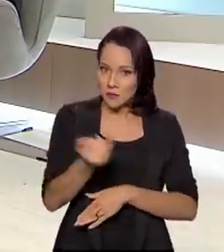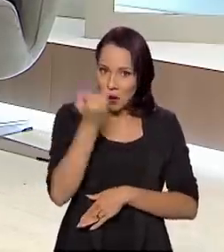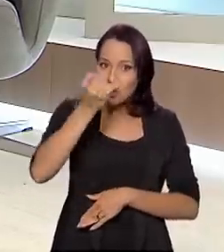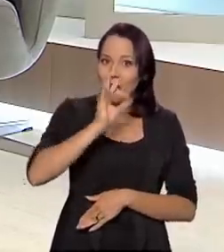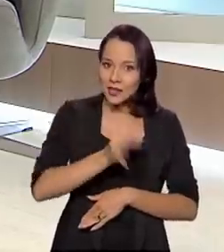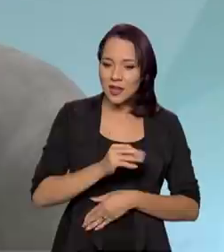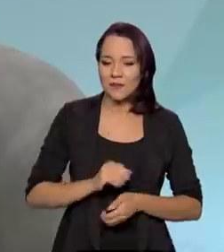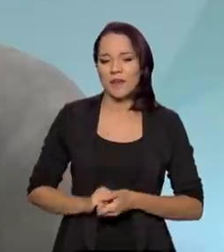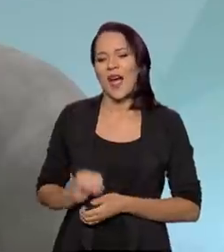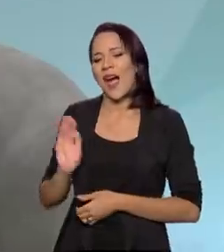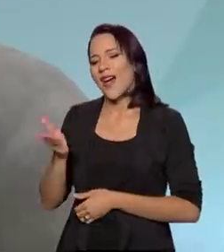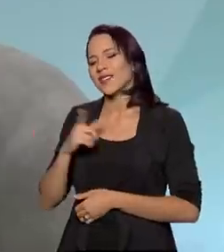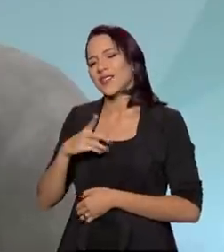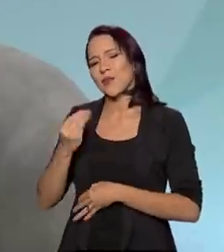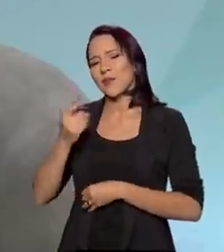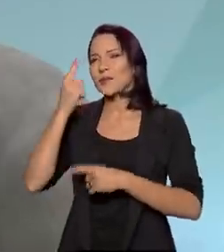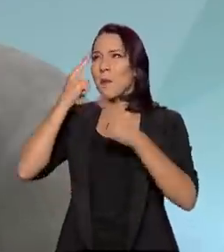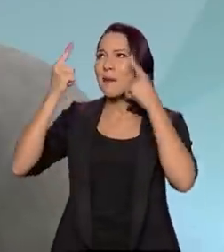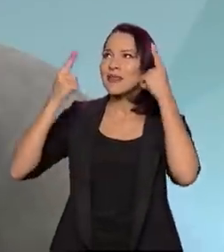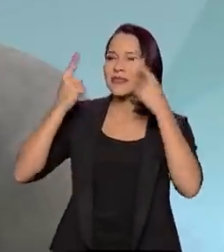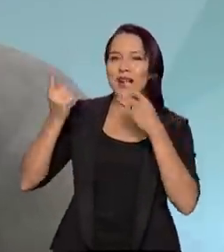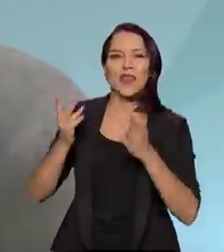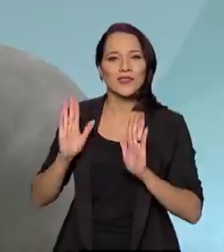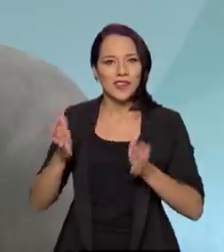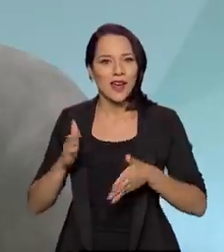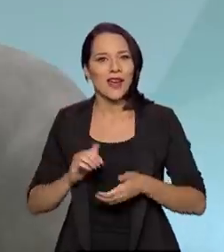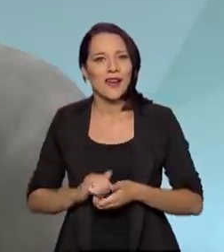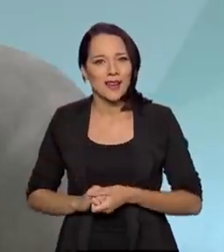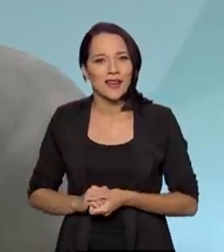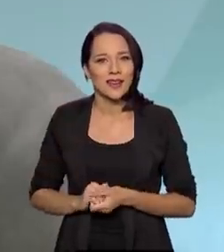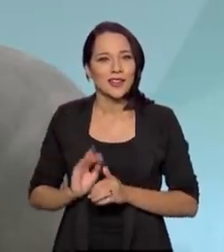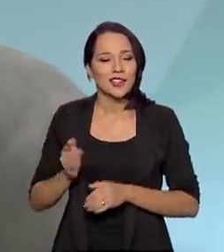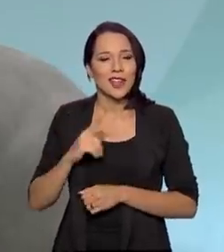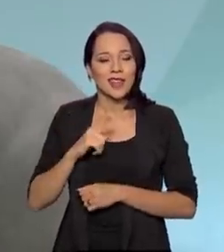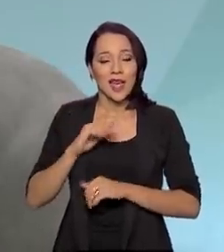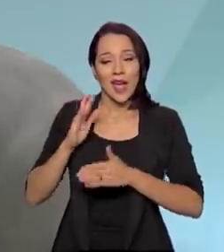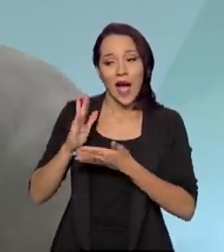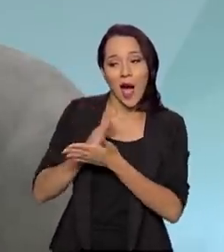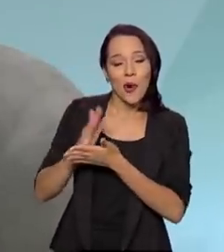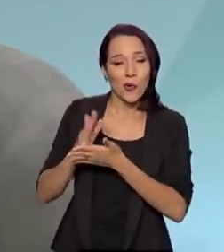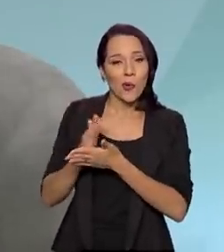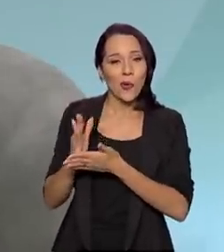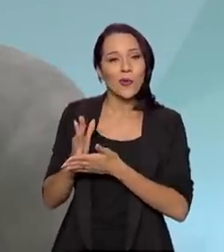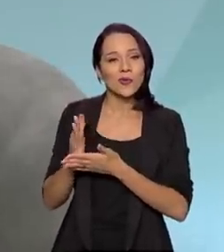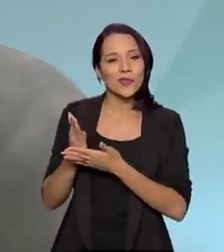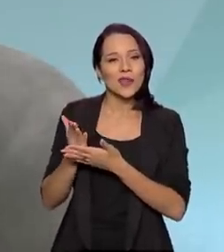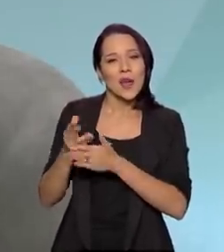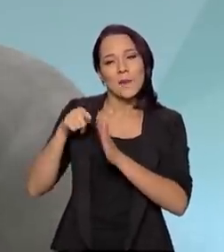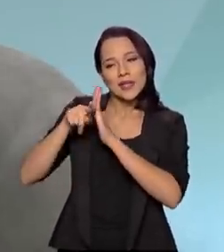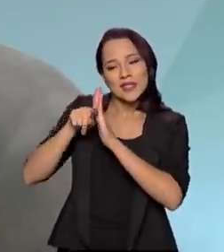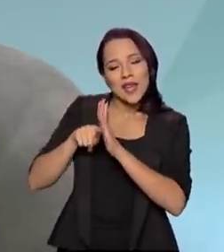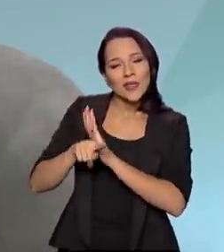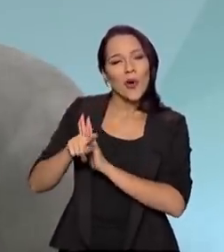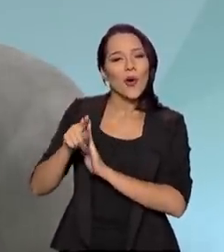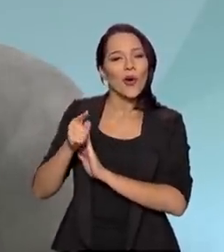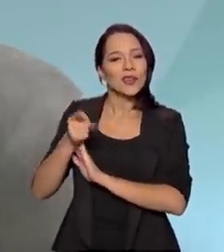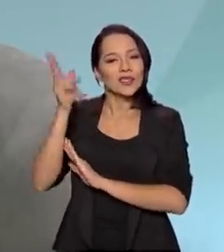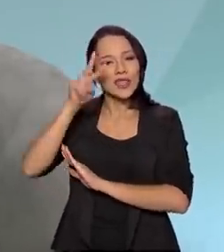ainda, não Já temos muita gente pensando nisso, sabe? Já temos alguns historiadores, alguns